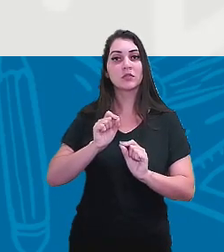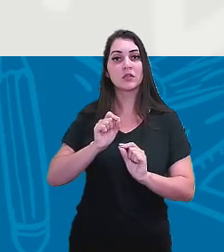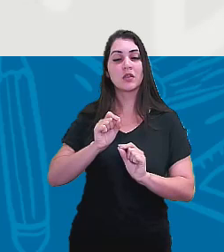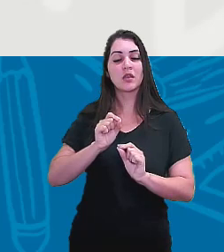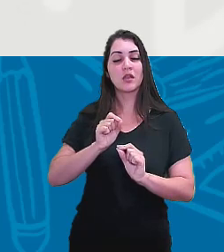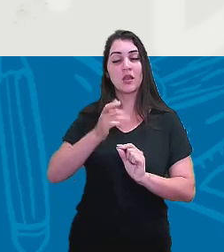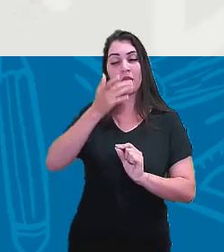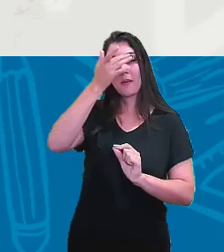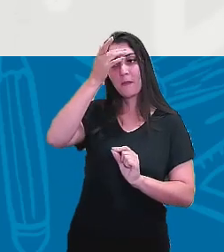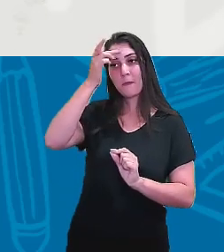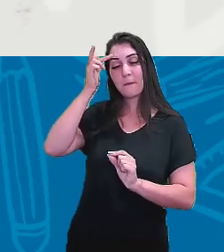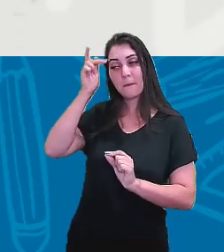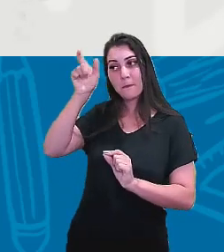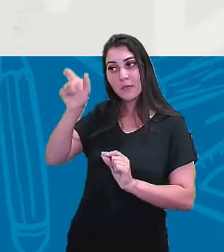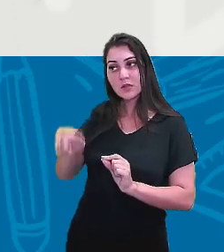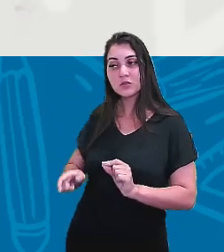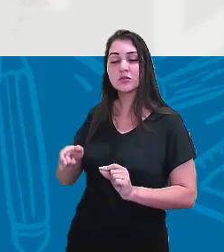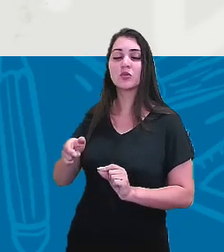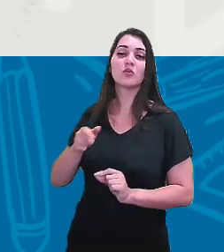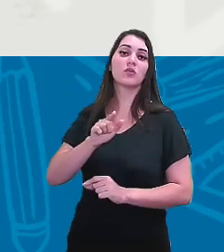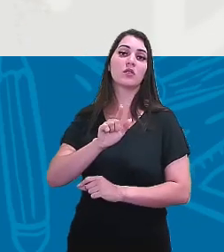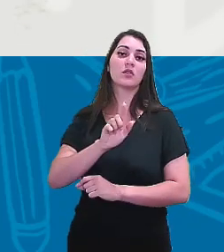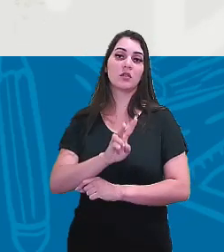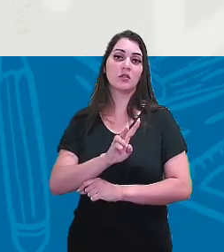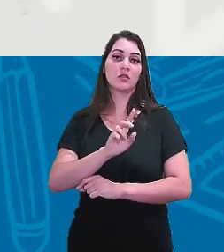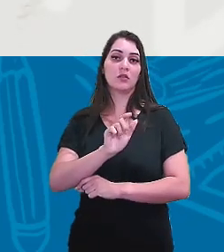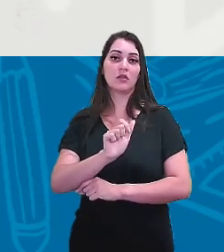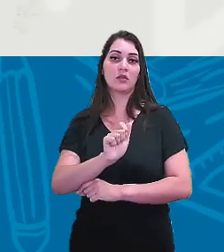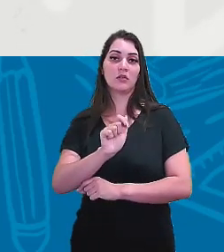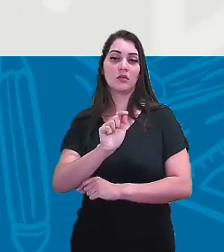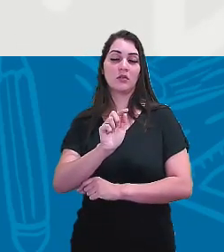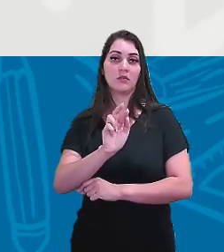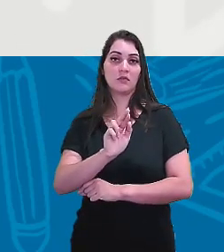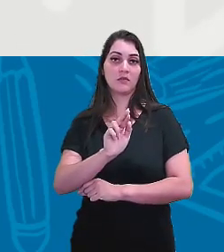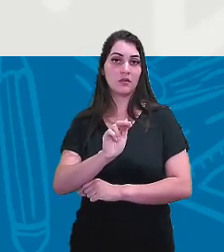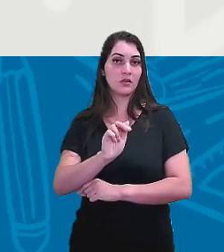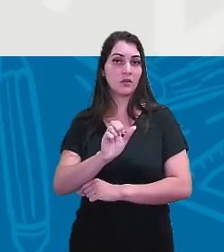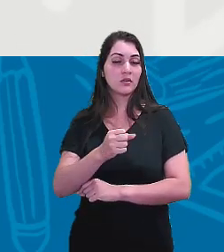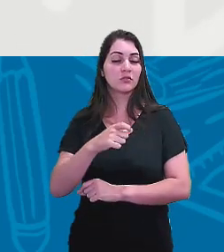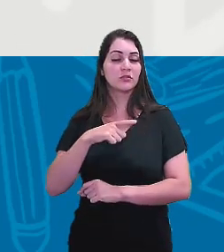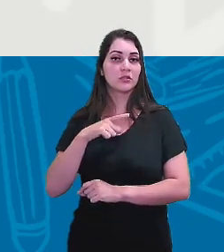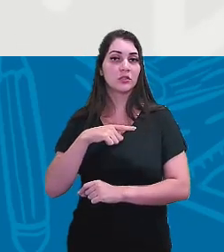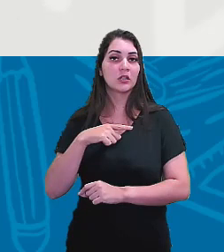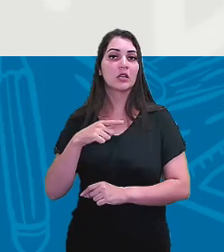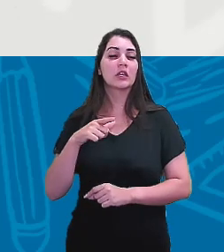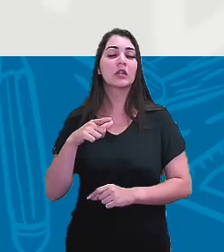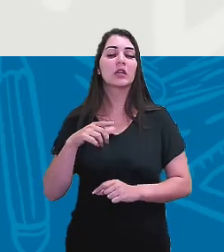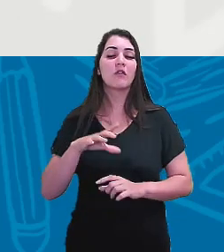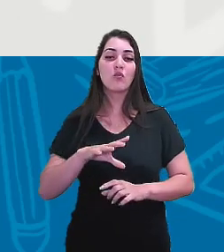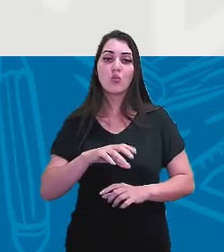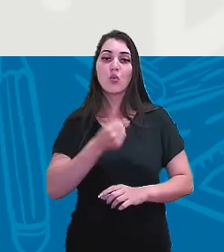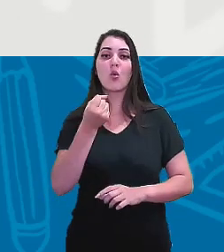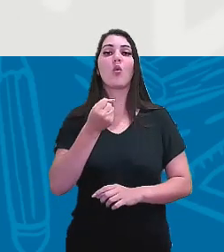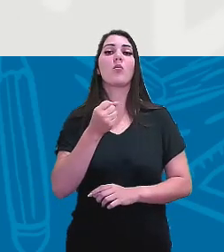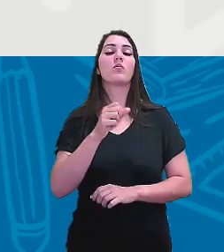Getúlio Vargas vinha, o golpe de Estado foi